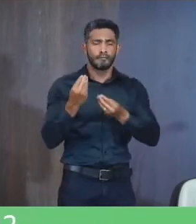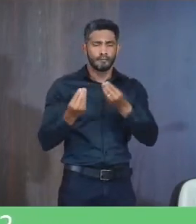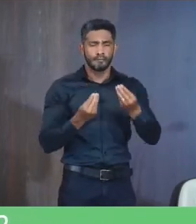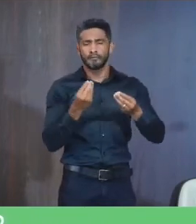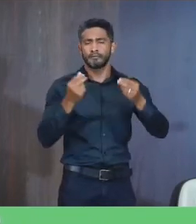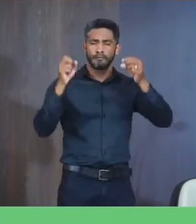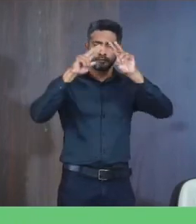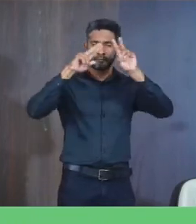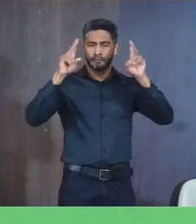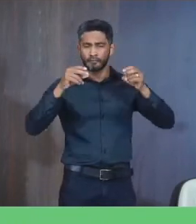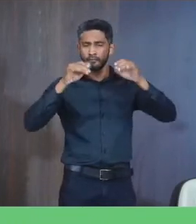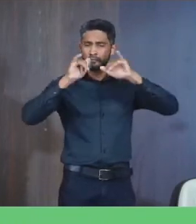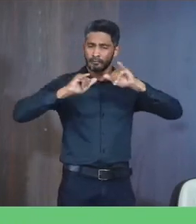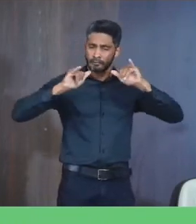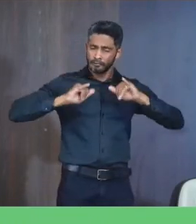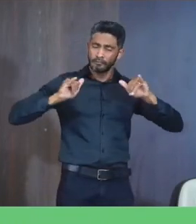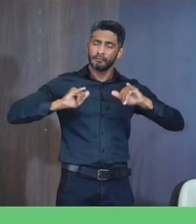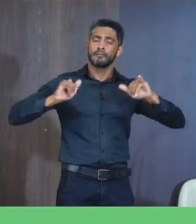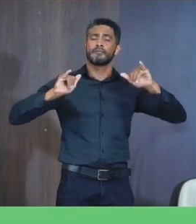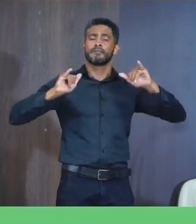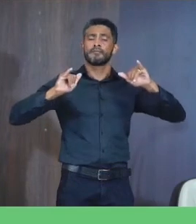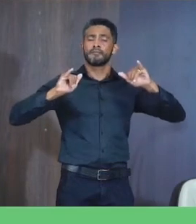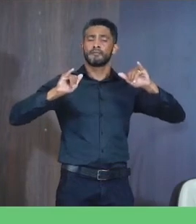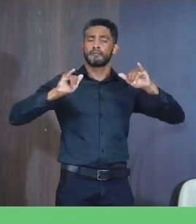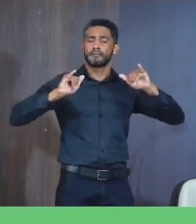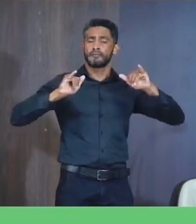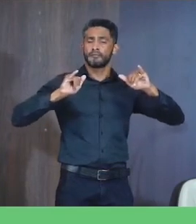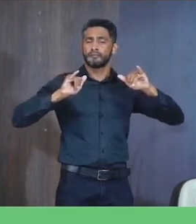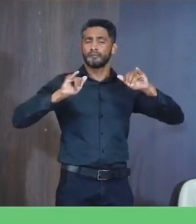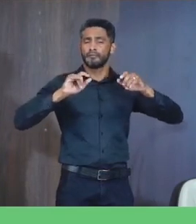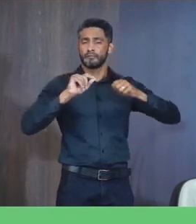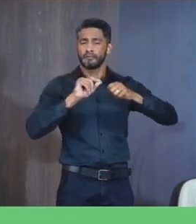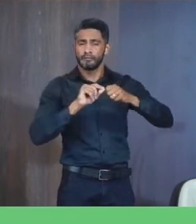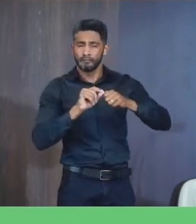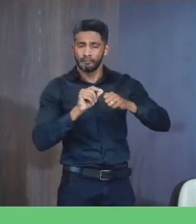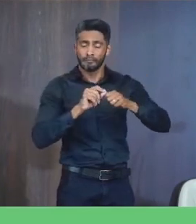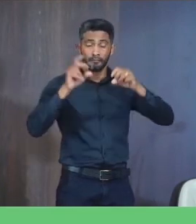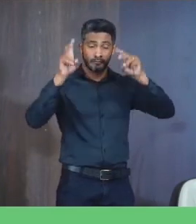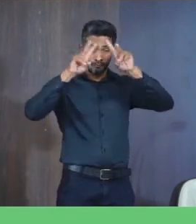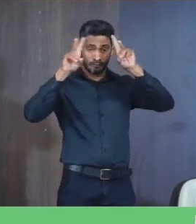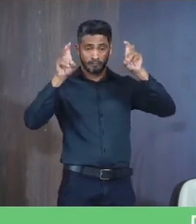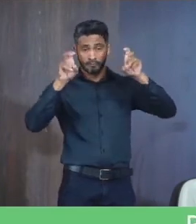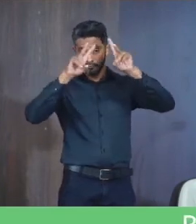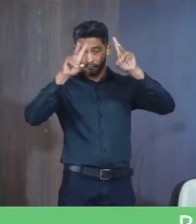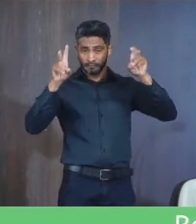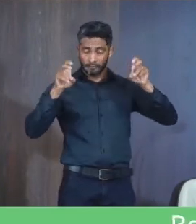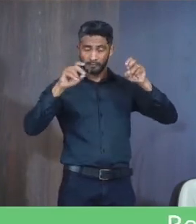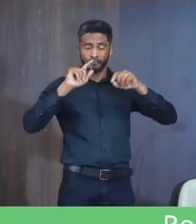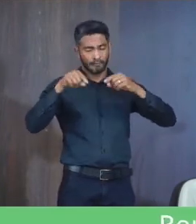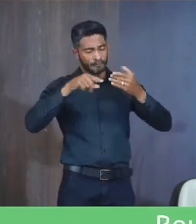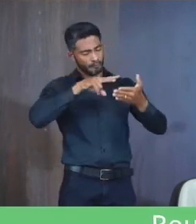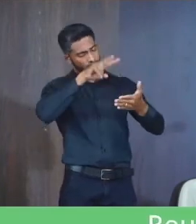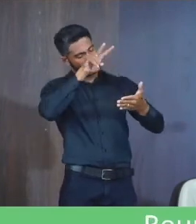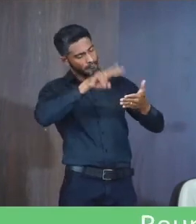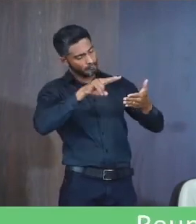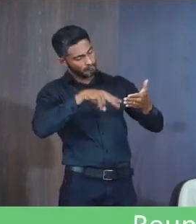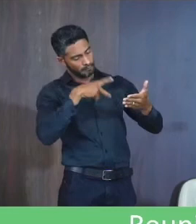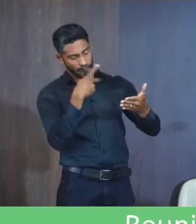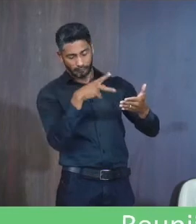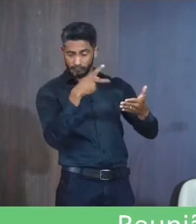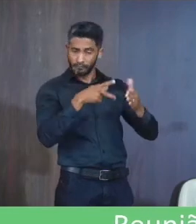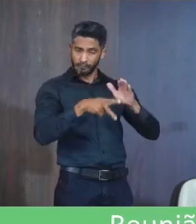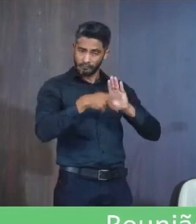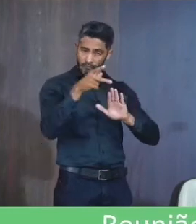De temas A serem abordados Em realizações Alusivas ao tema Após estudo No que concede A